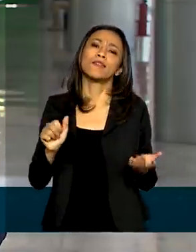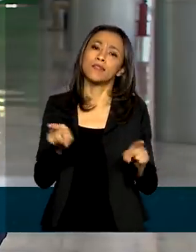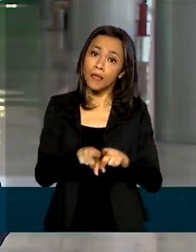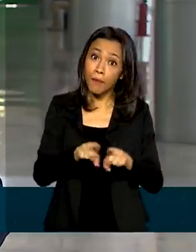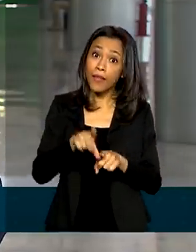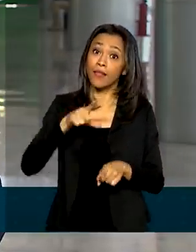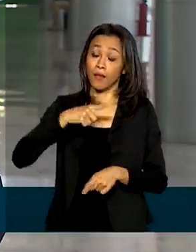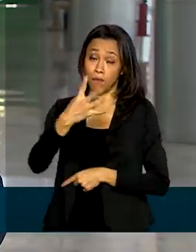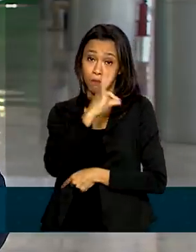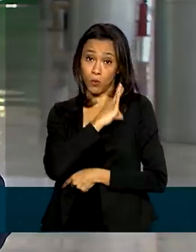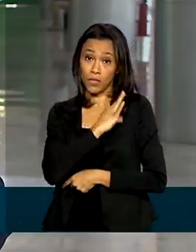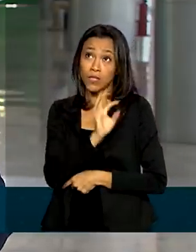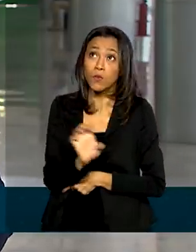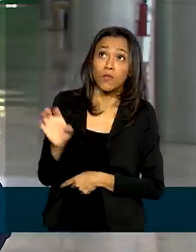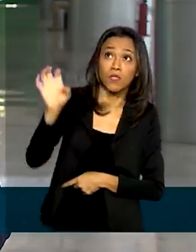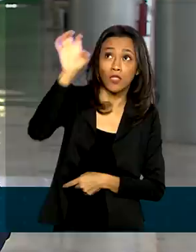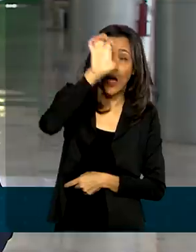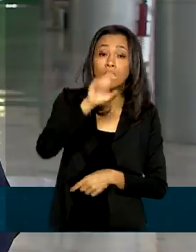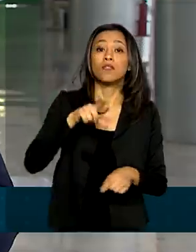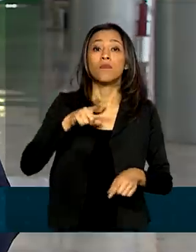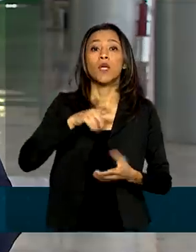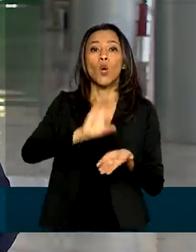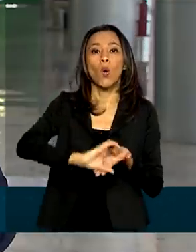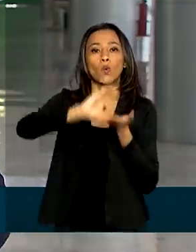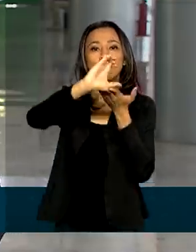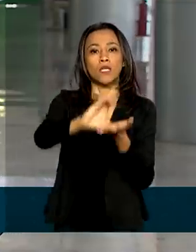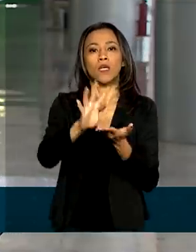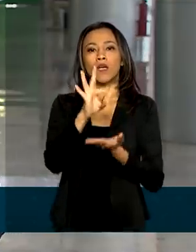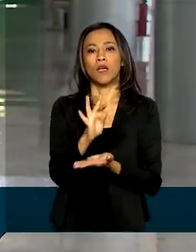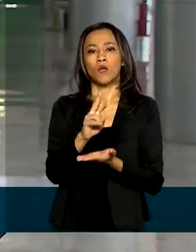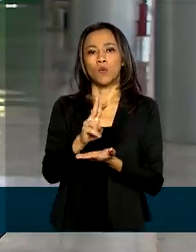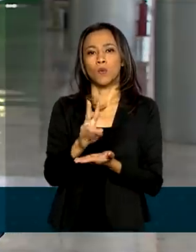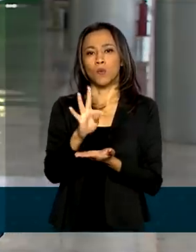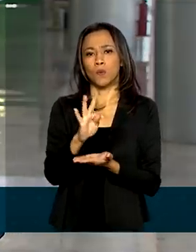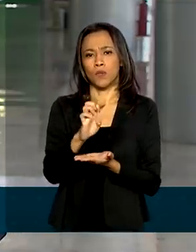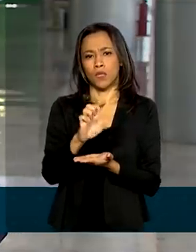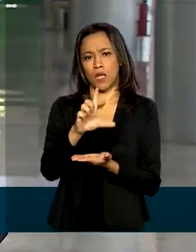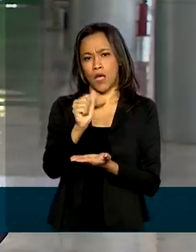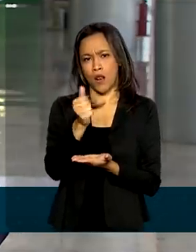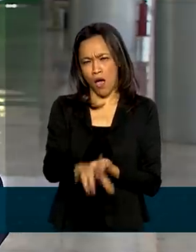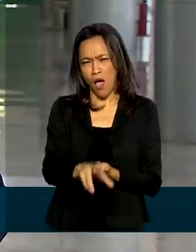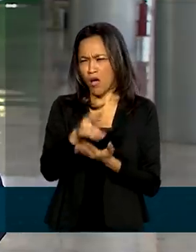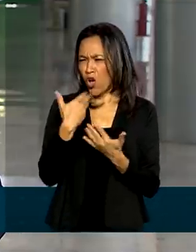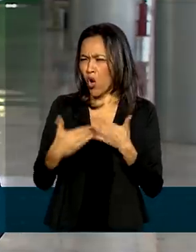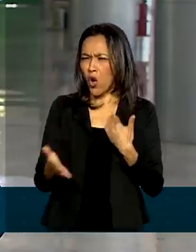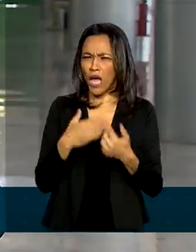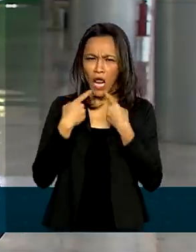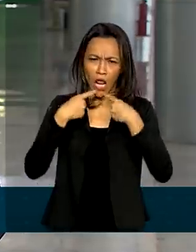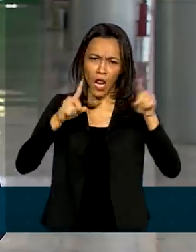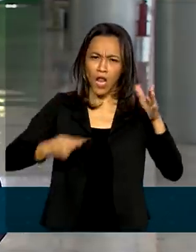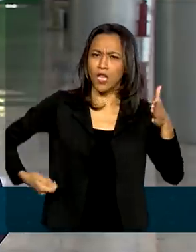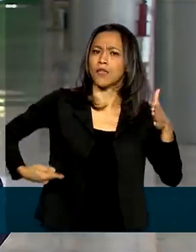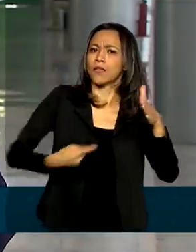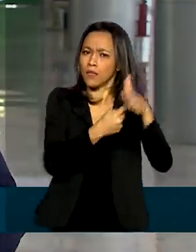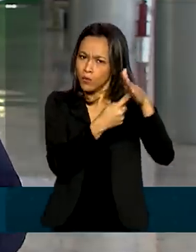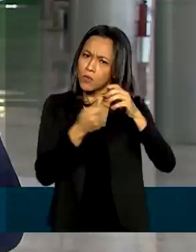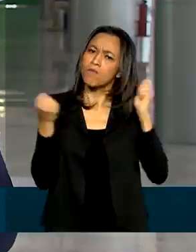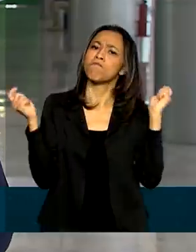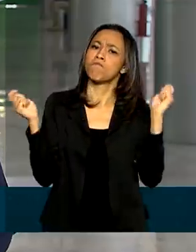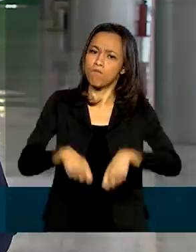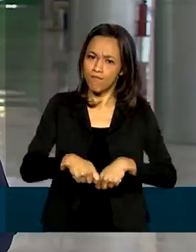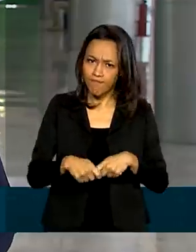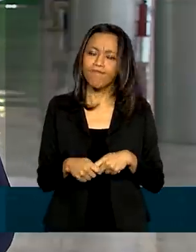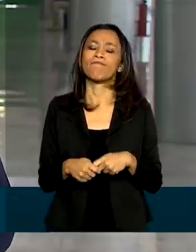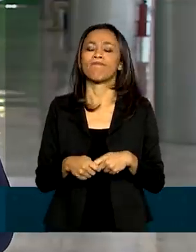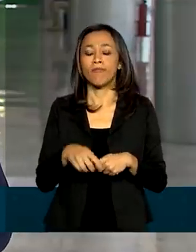as polícias dos estados e o Conselho Tutelar, todos esses, para fazer qualquer tipo de denúncia de violência contra crianças e adolescentes.